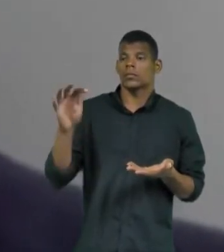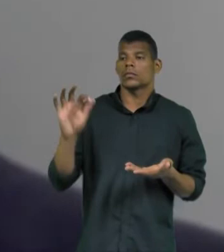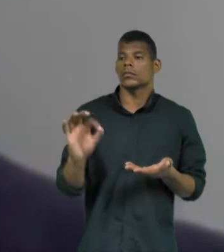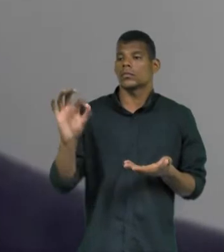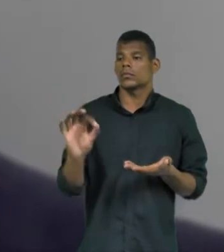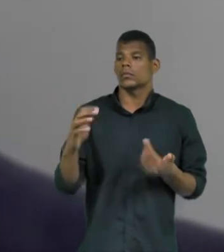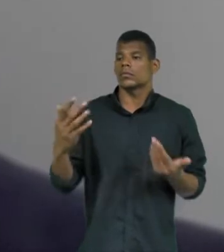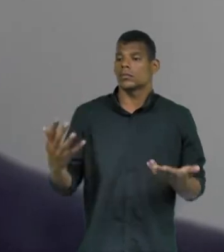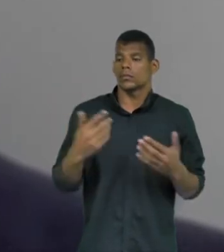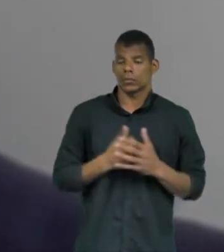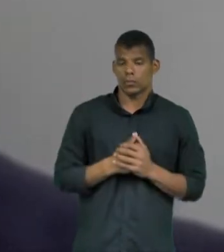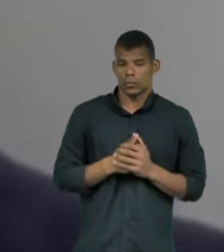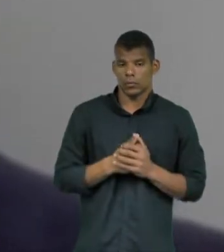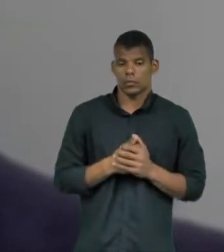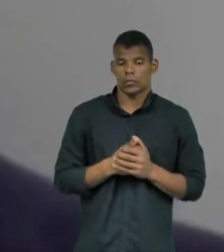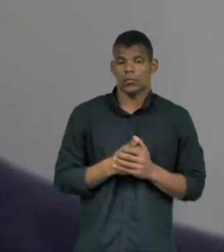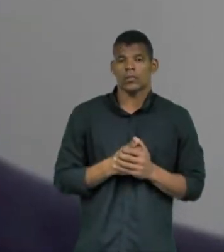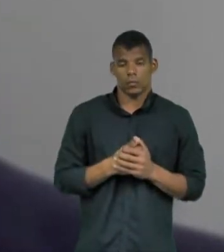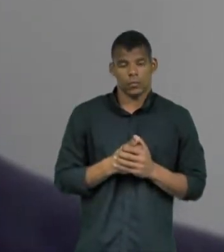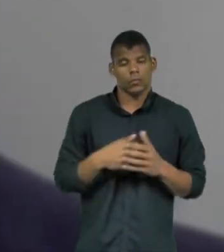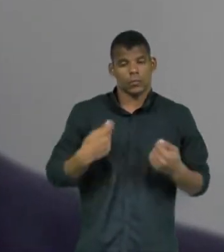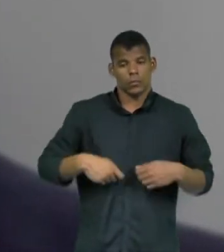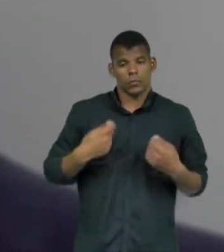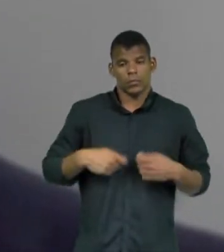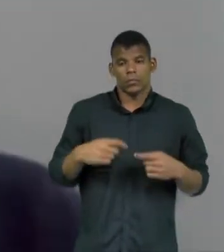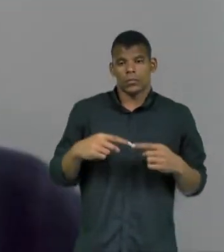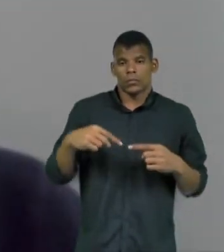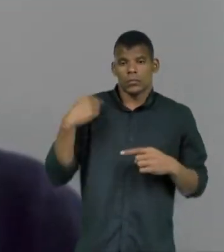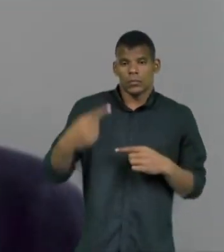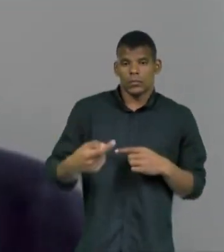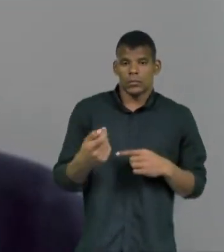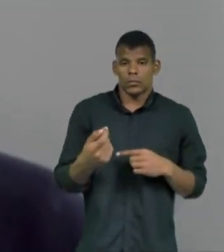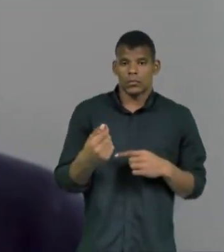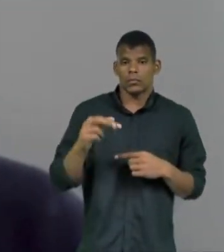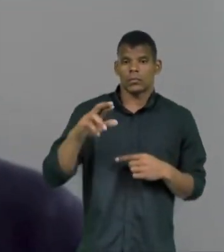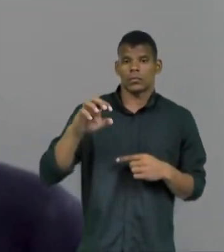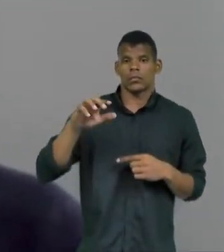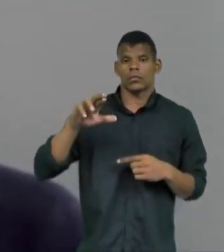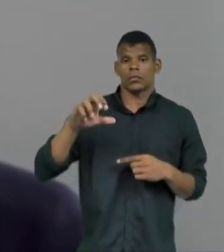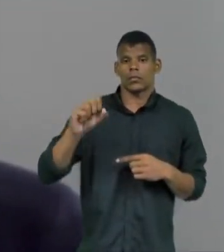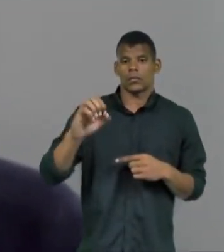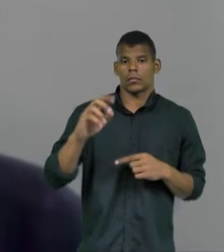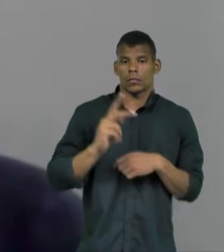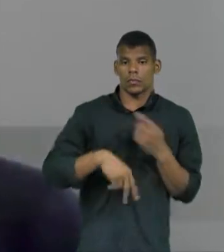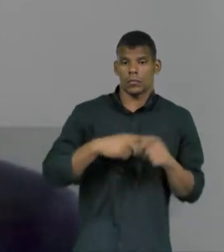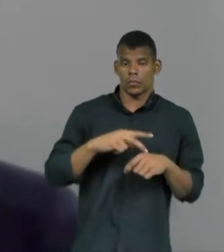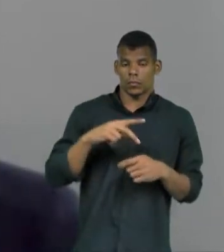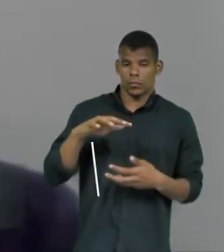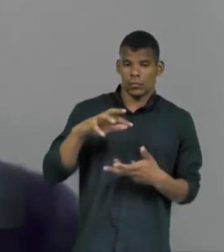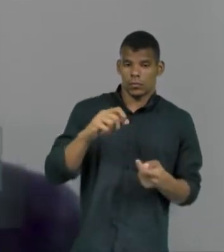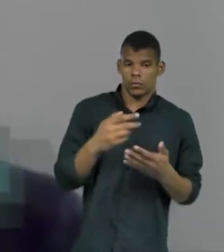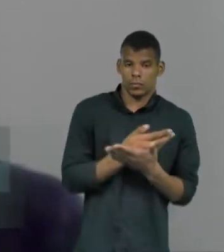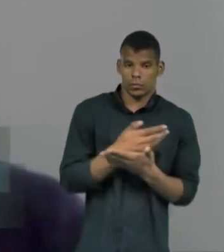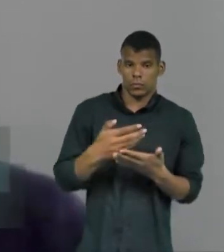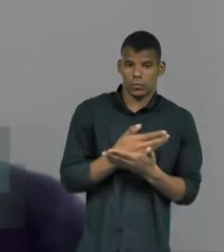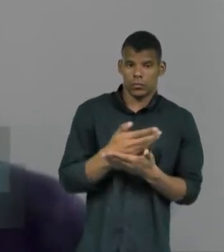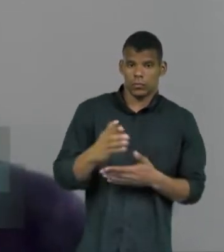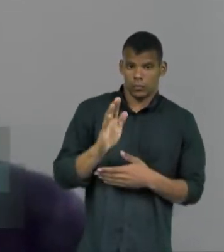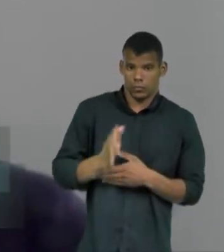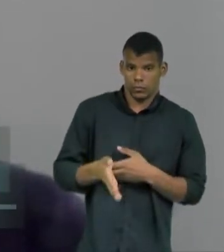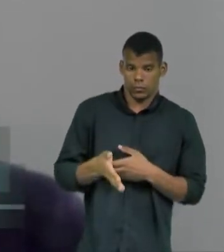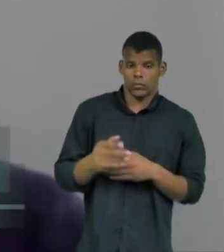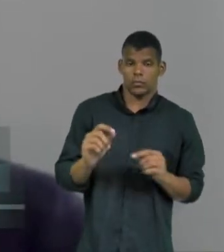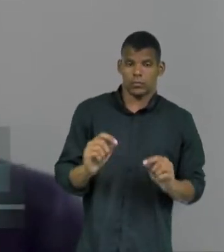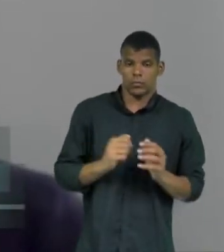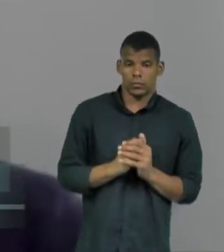partir disso, indicar o direcionamento dos recursos. Alguns países no mundo já existem sistemas